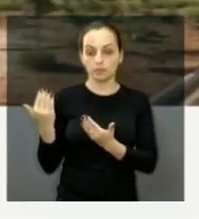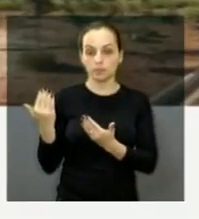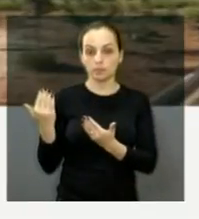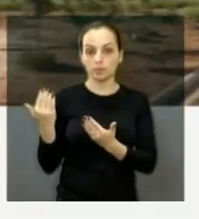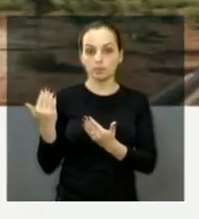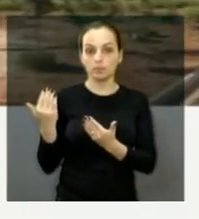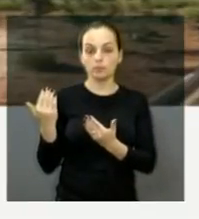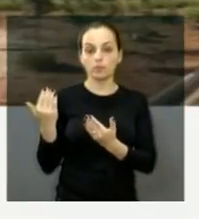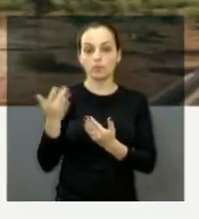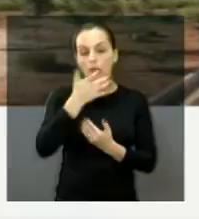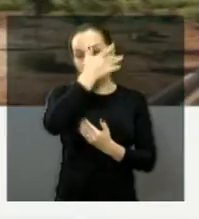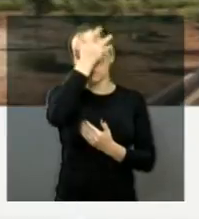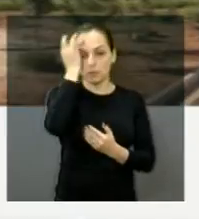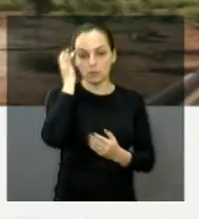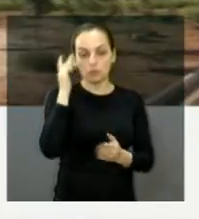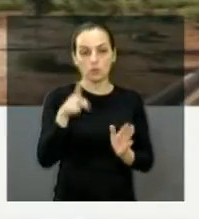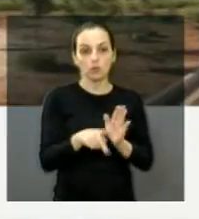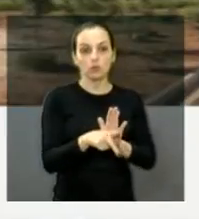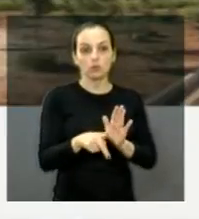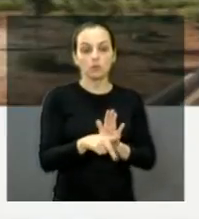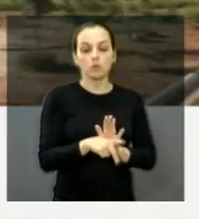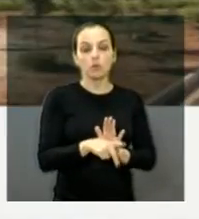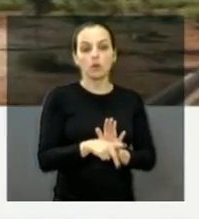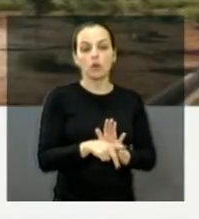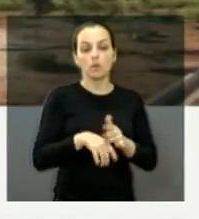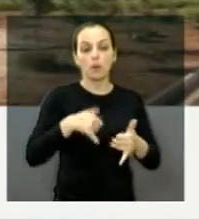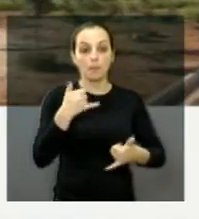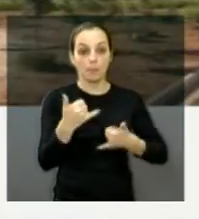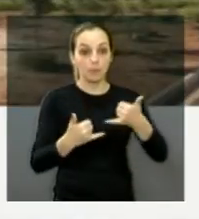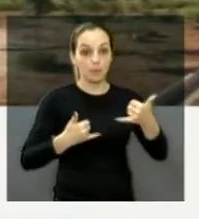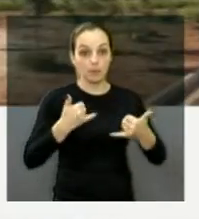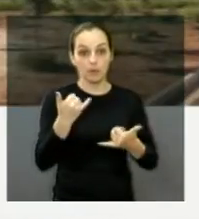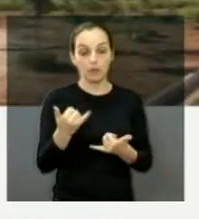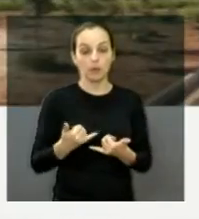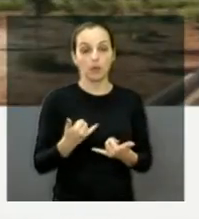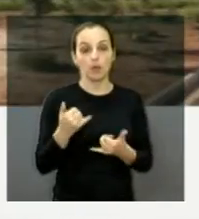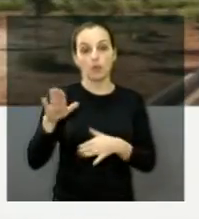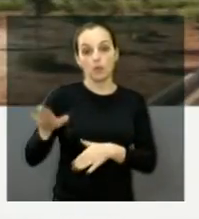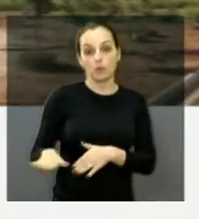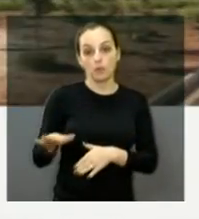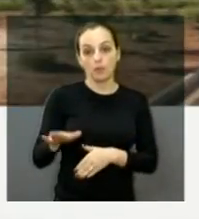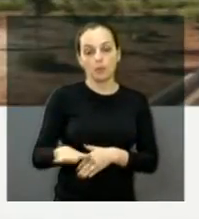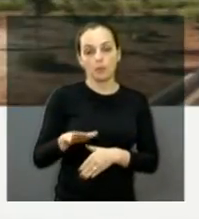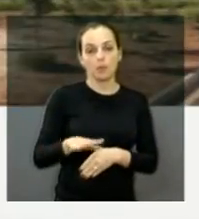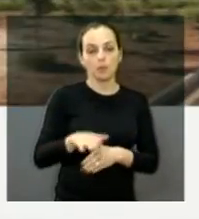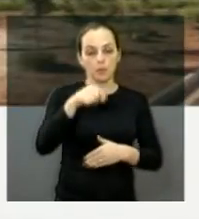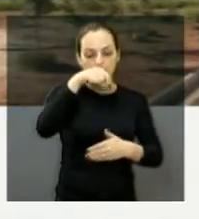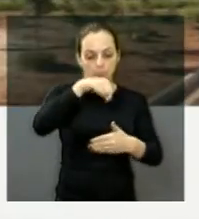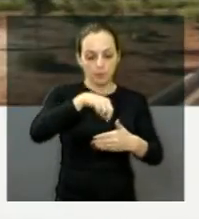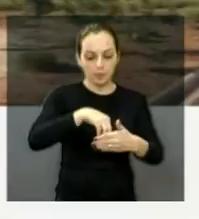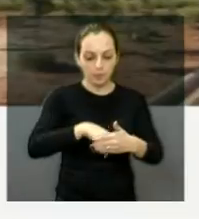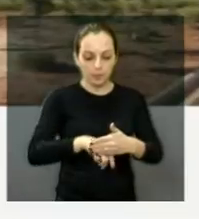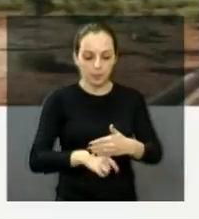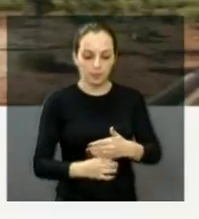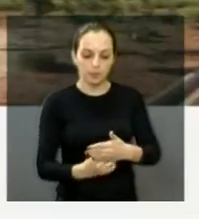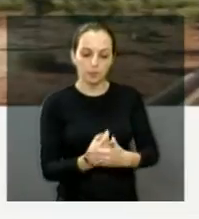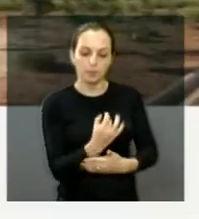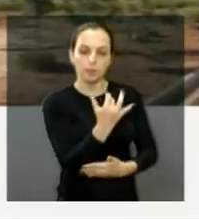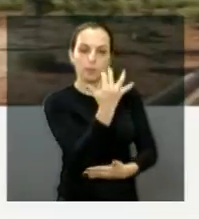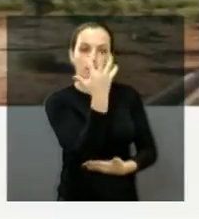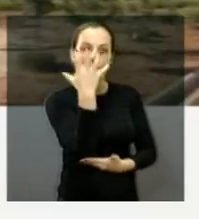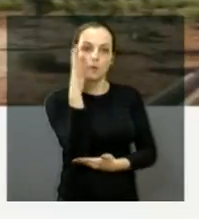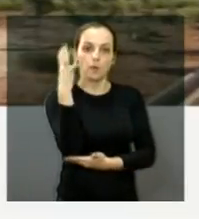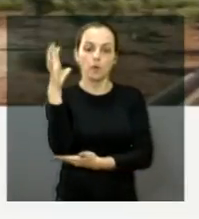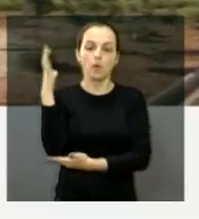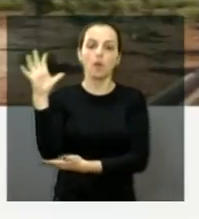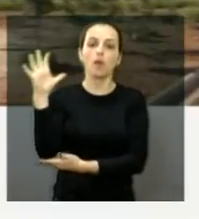playground para as crianças, colocaram bancos, plantaram mudas de árvores, inclusive frutíferas.